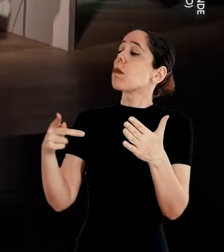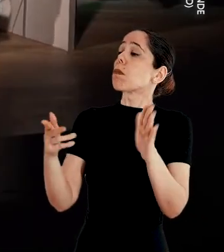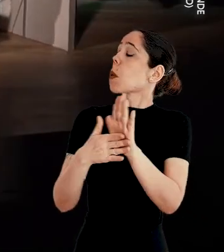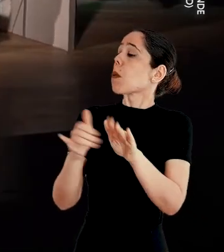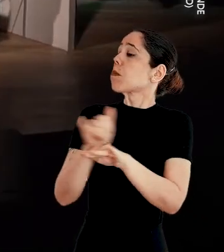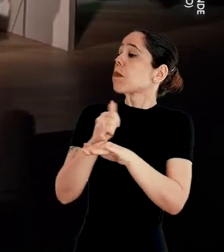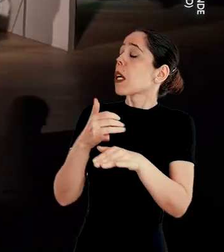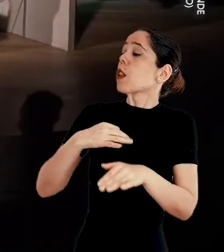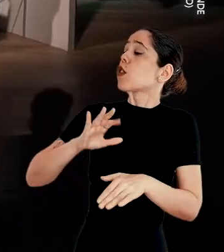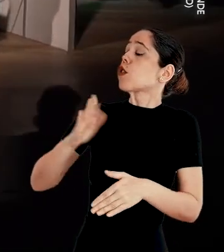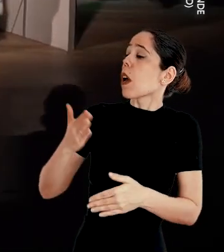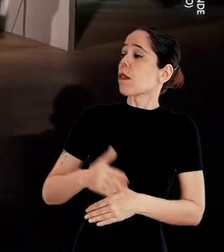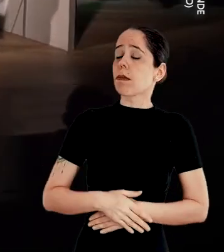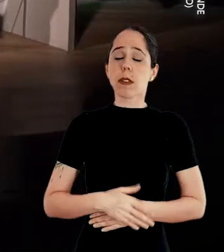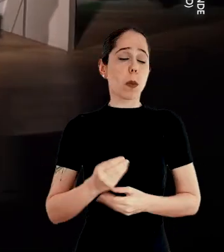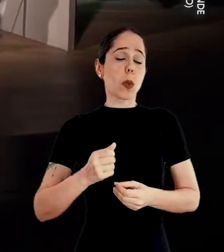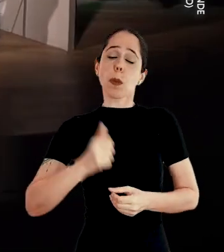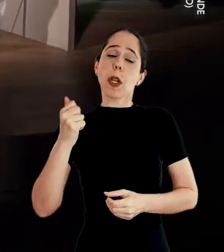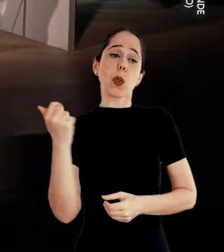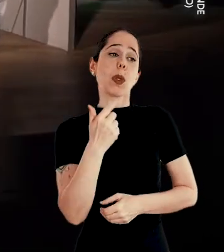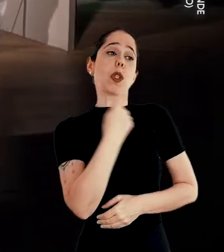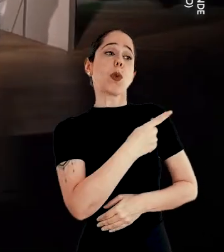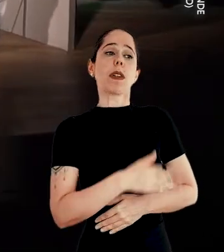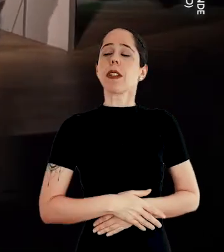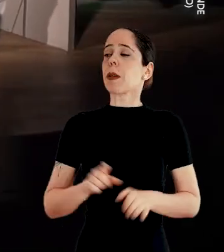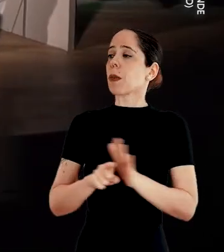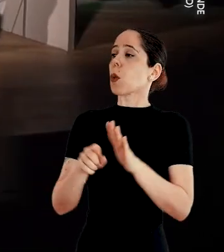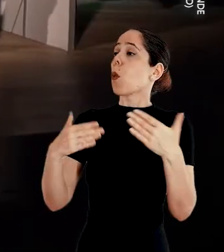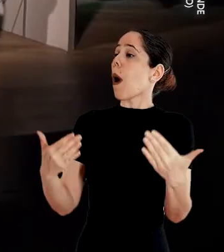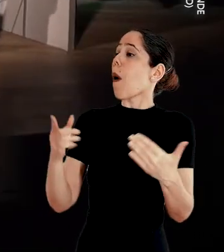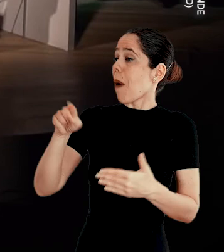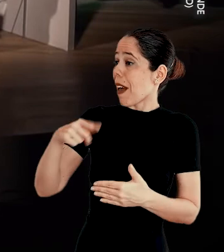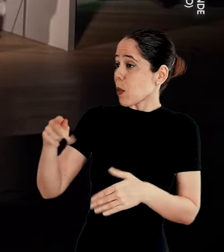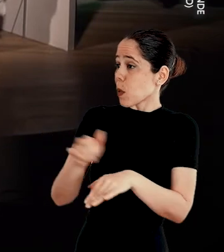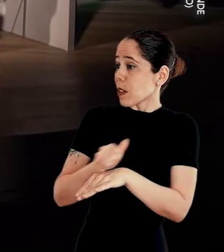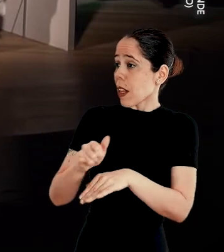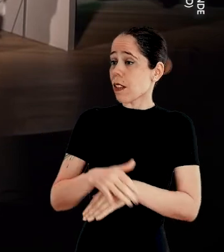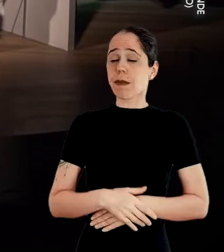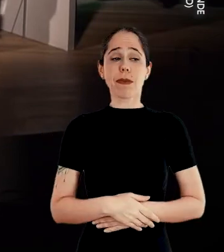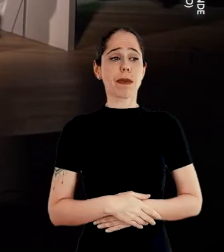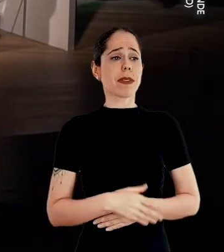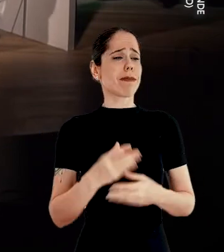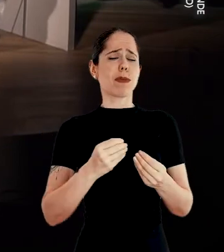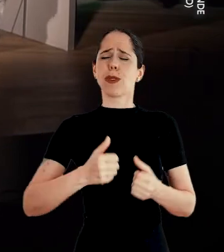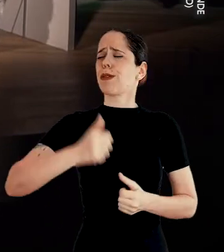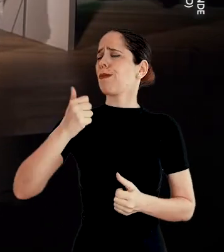Qual a sua alternativa, candidato? Muito melhor do que a sua. E qual é ela, candidato?